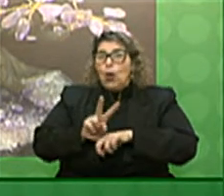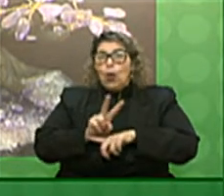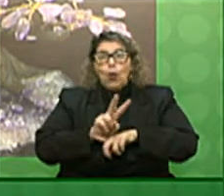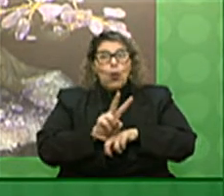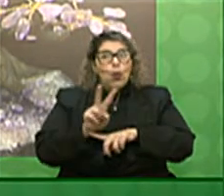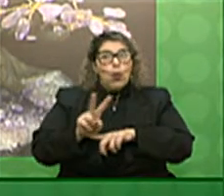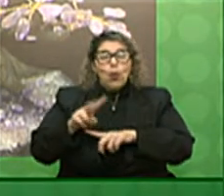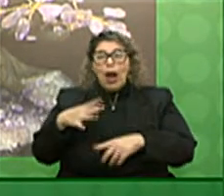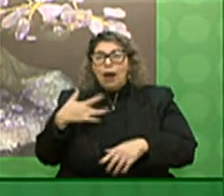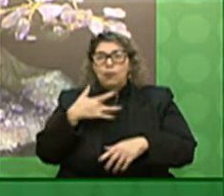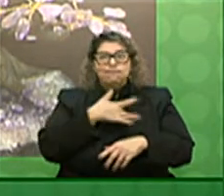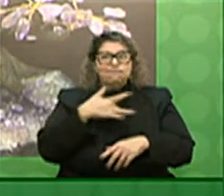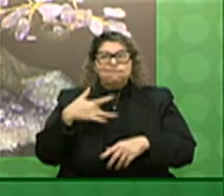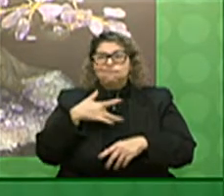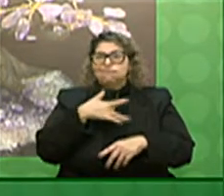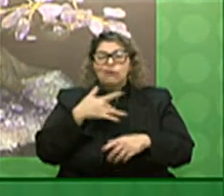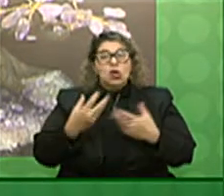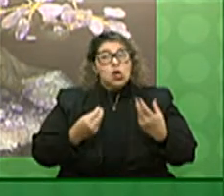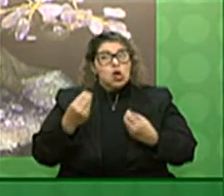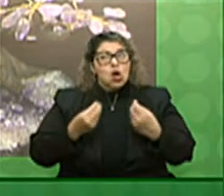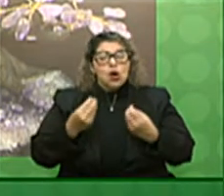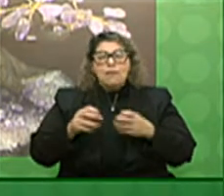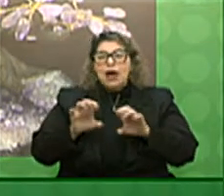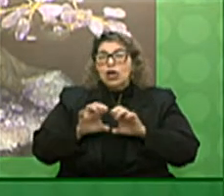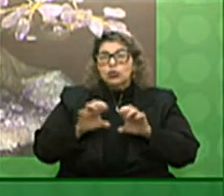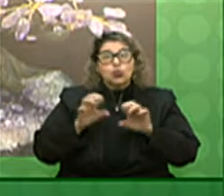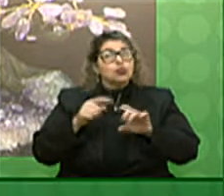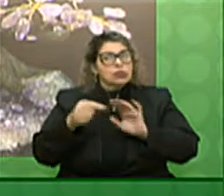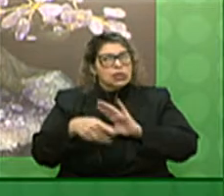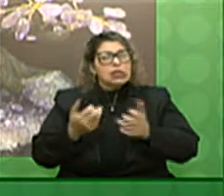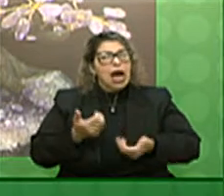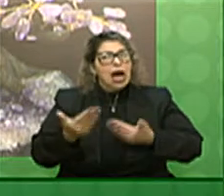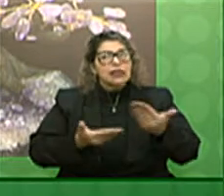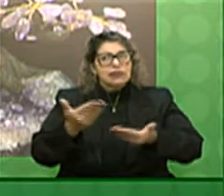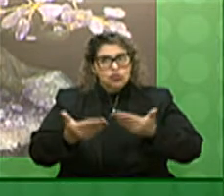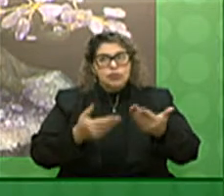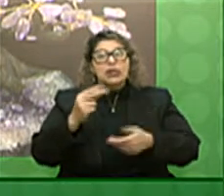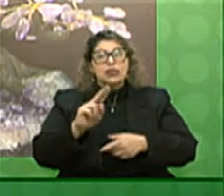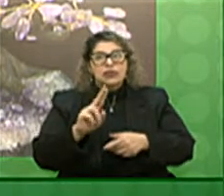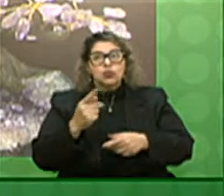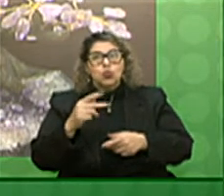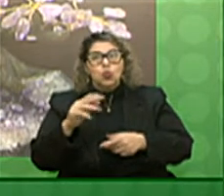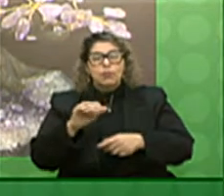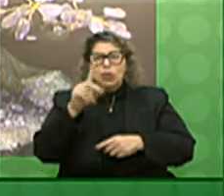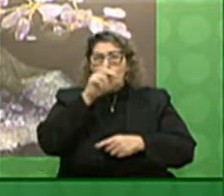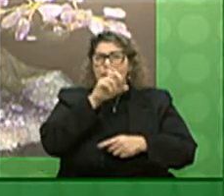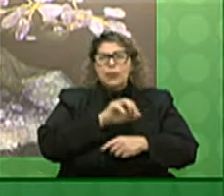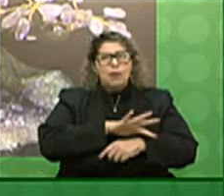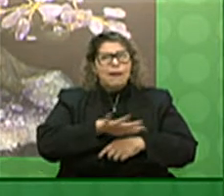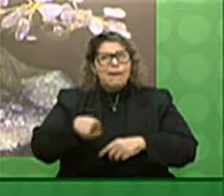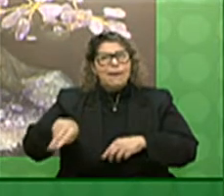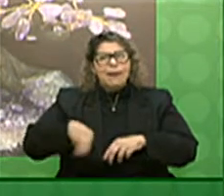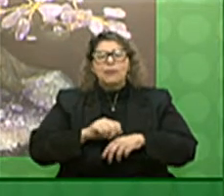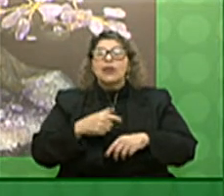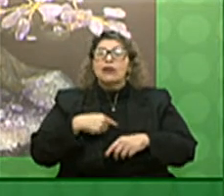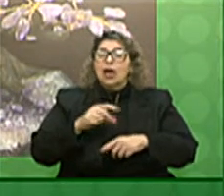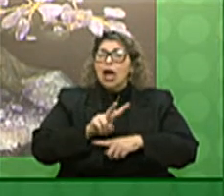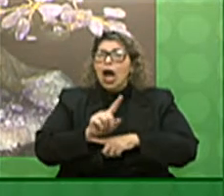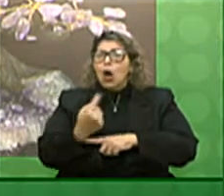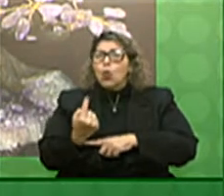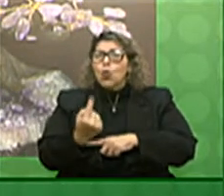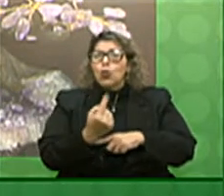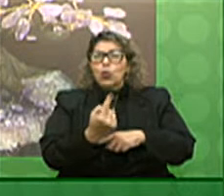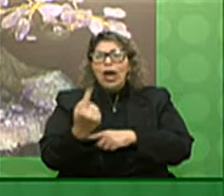com a saúde com a estrutura de atendimento que são importantes assim como também os cuidados de cada